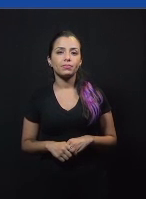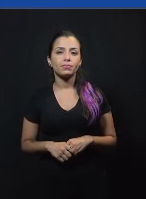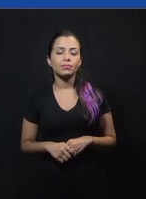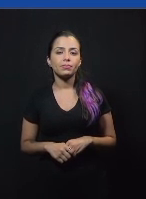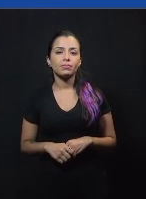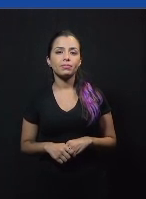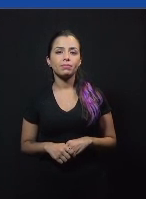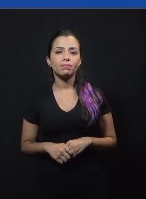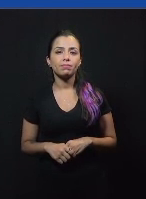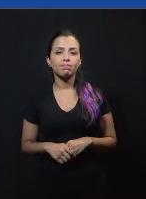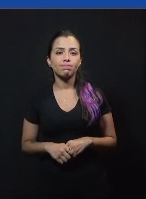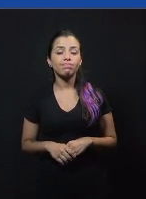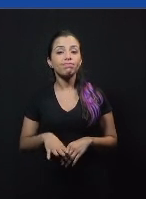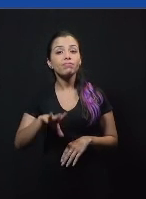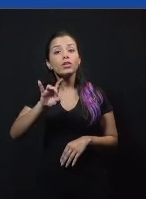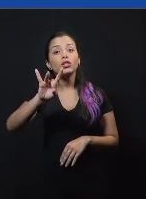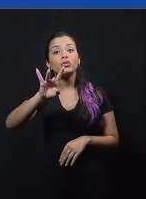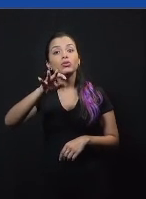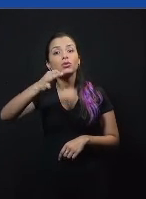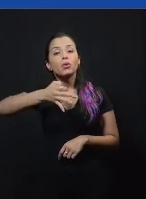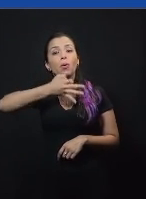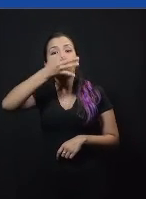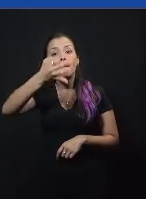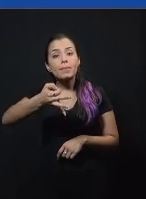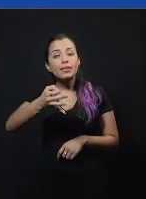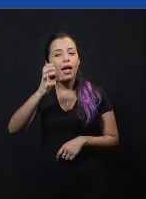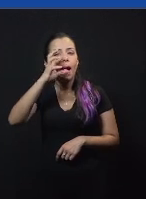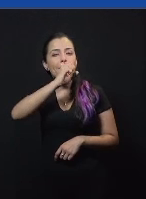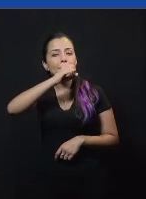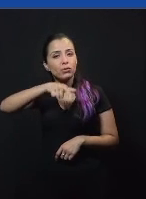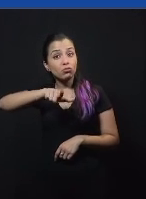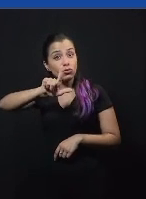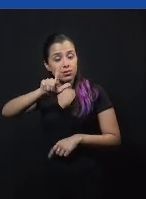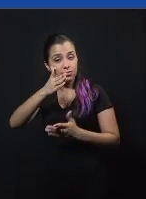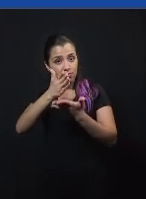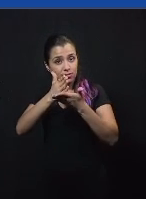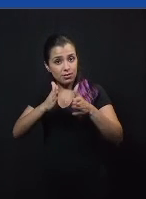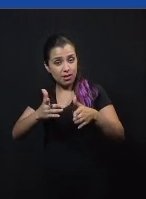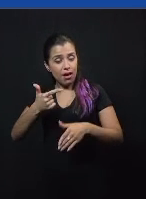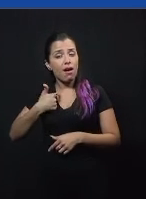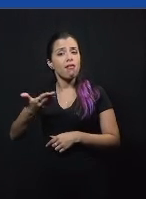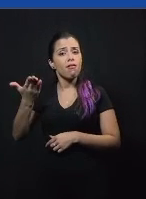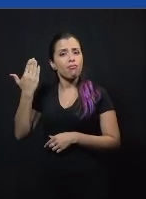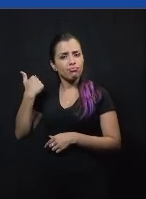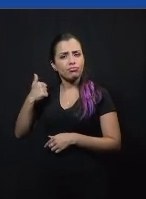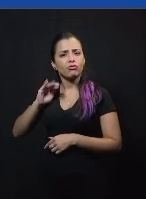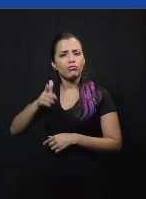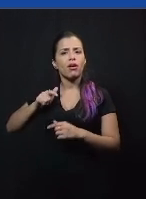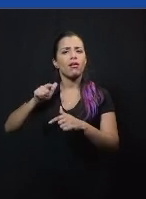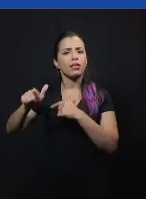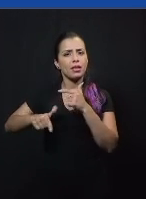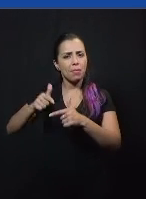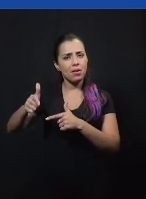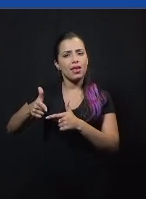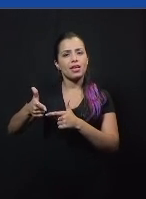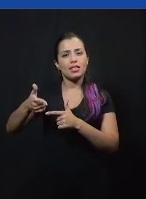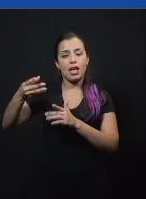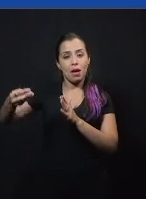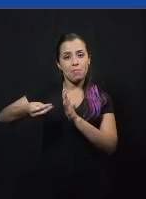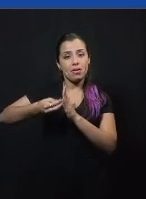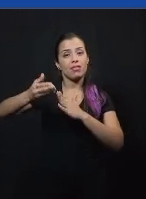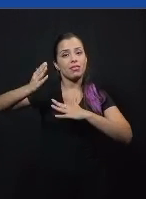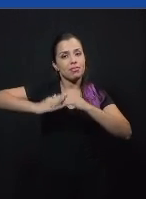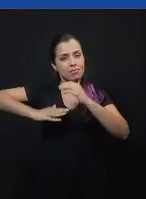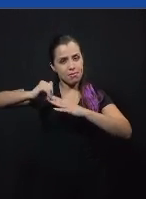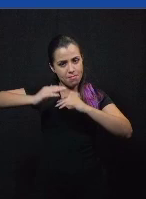só comentar rapidinho para a gente encerrar eu trabalhei na implementação do piloto dos clubes no ano passado